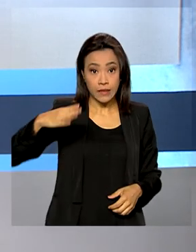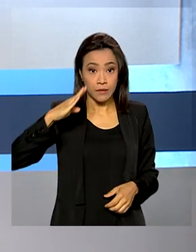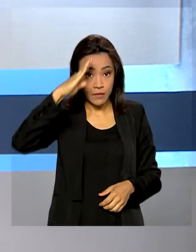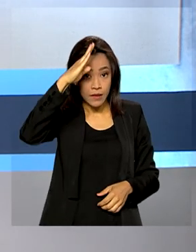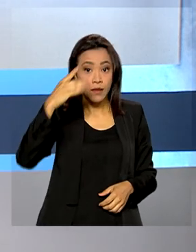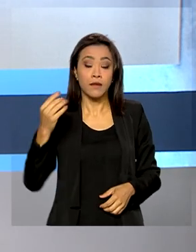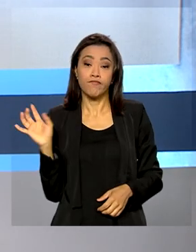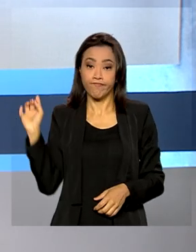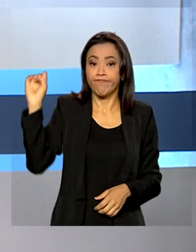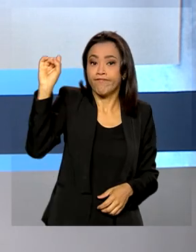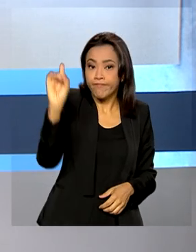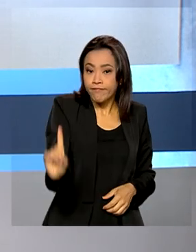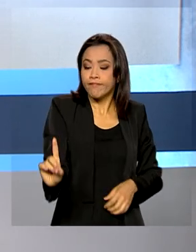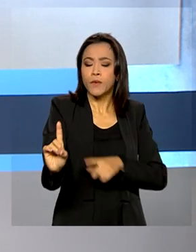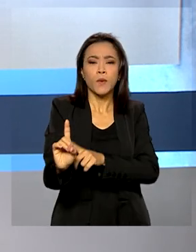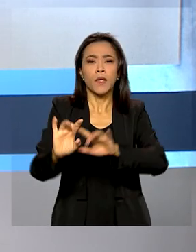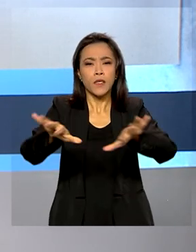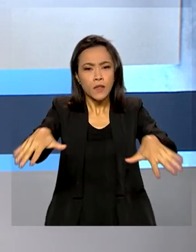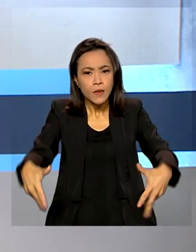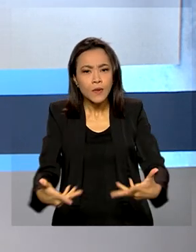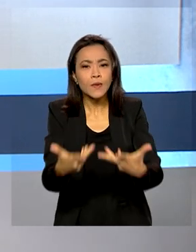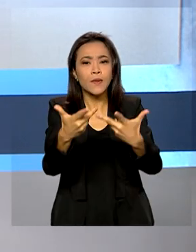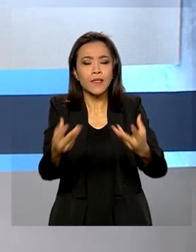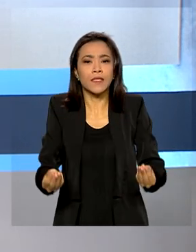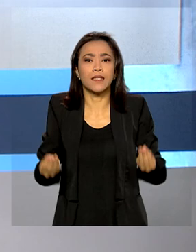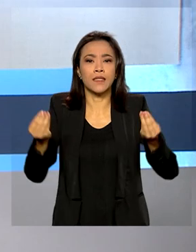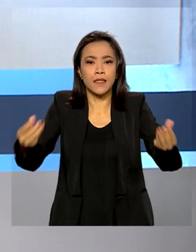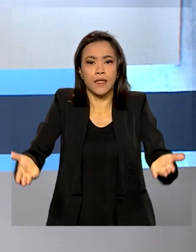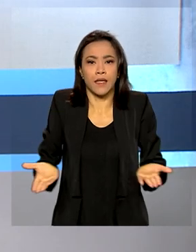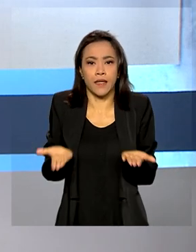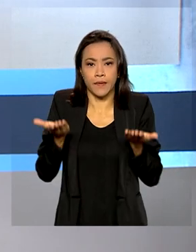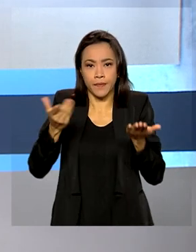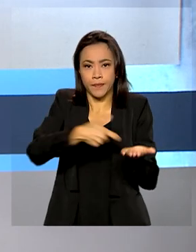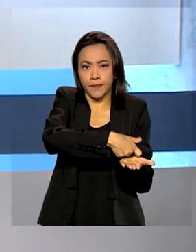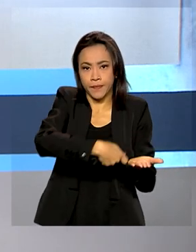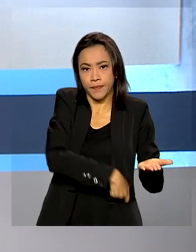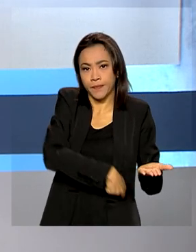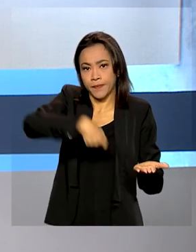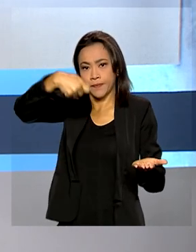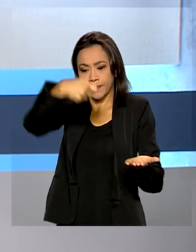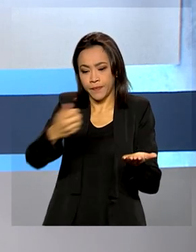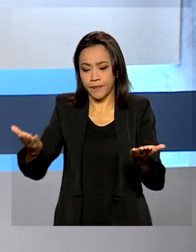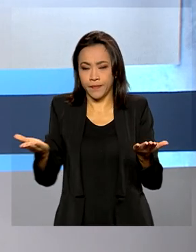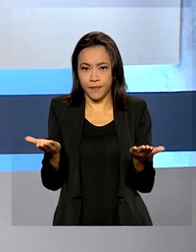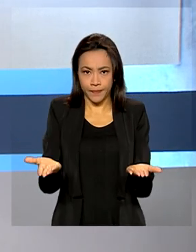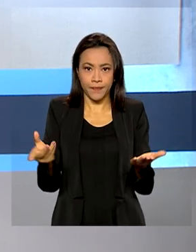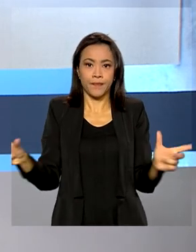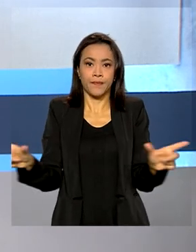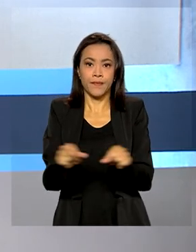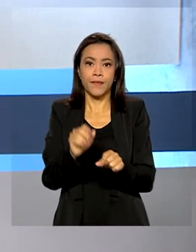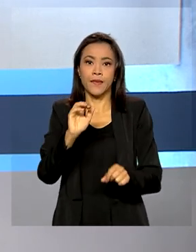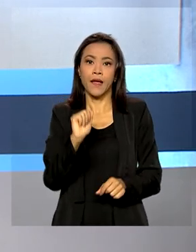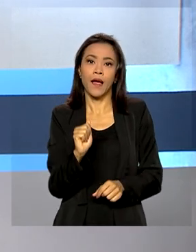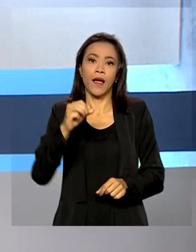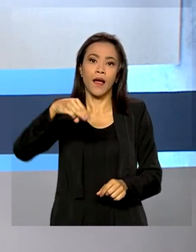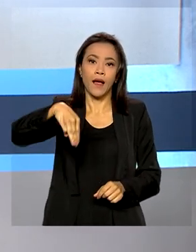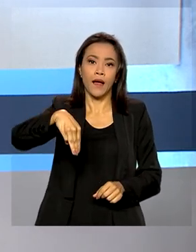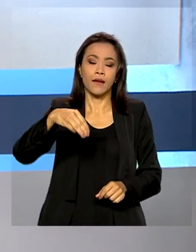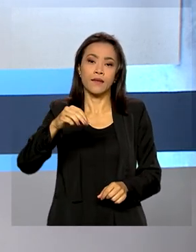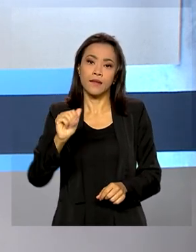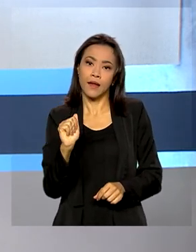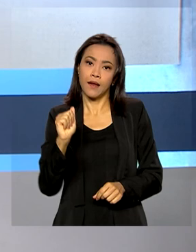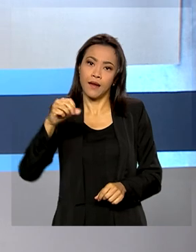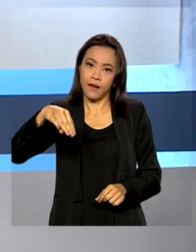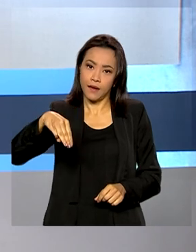participou da solenidade de entrega do espadim aos cadetes da Academia Militar das Agulhas Negras, em